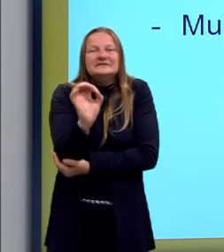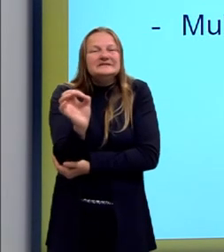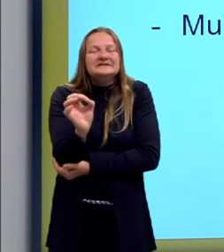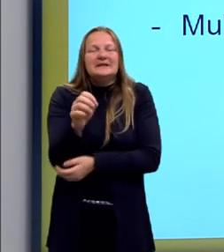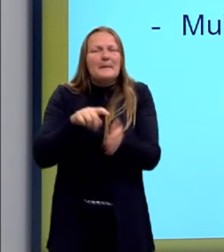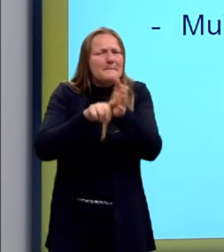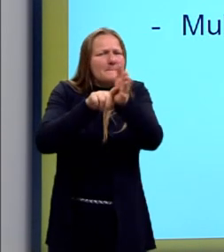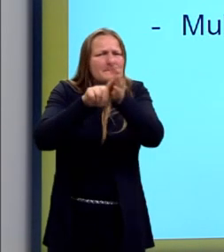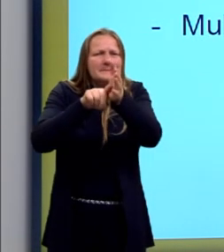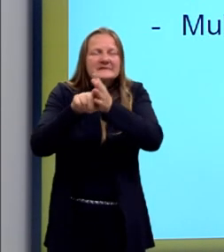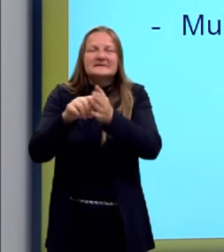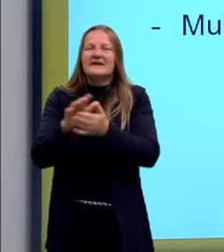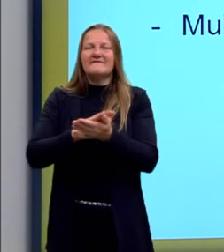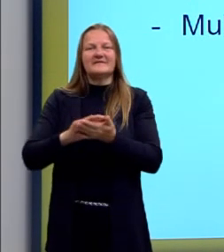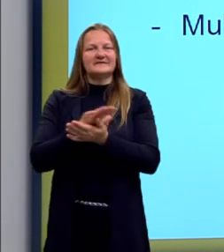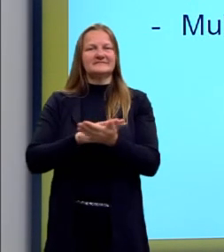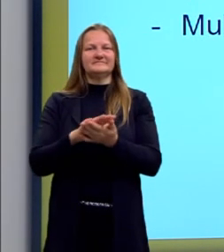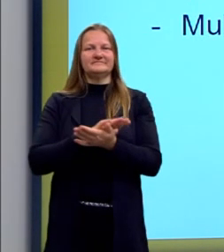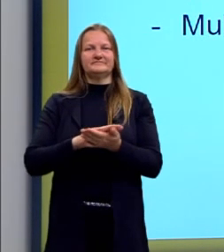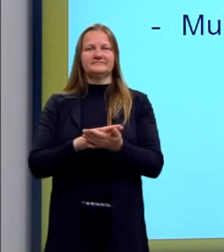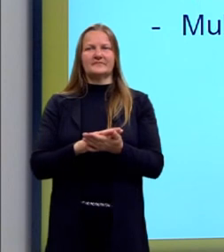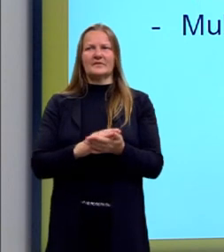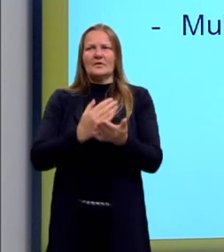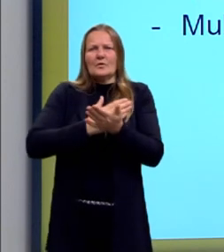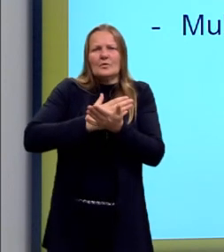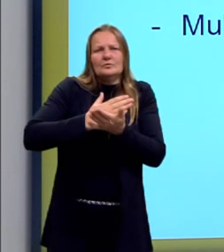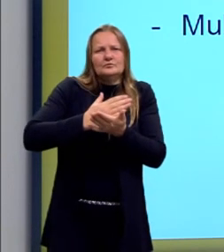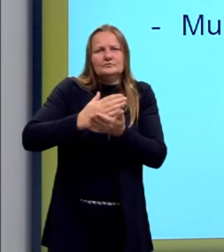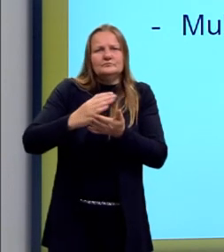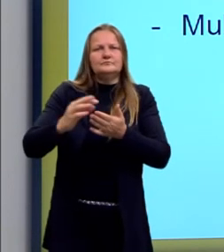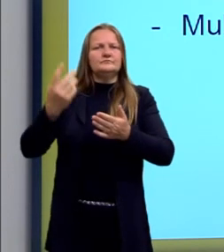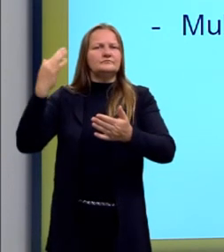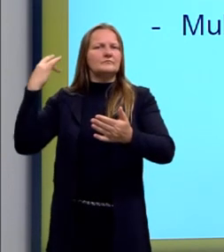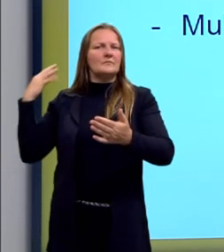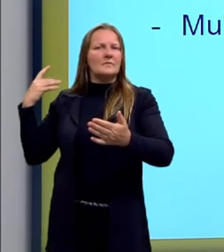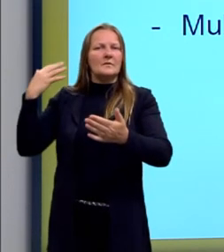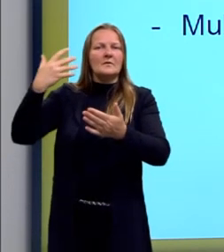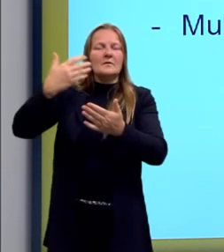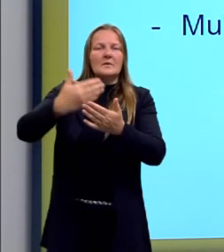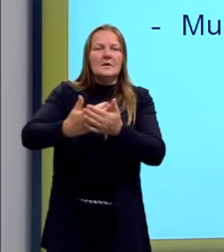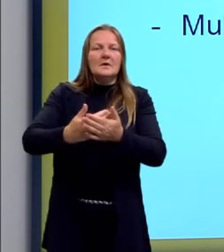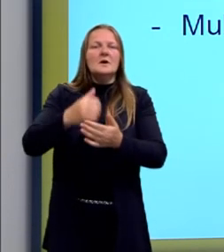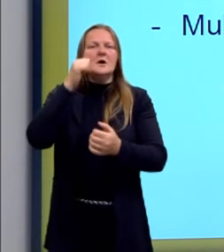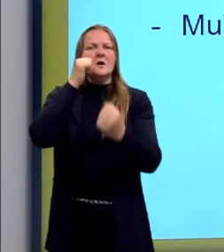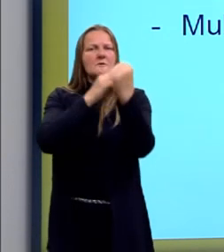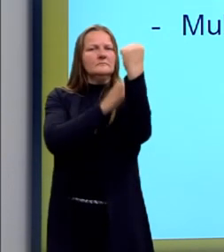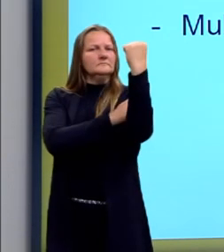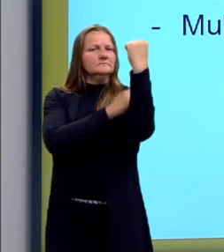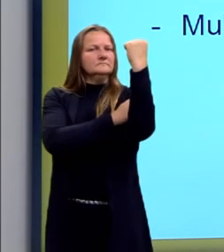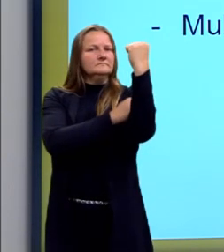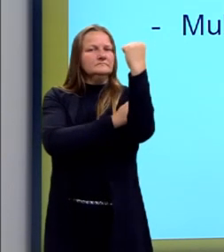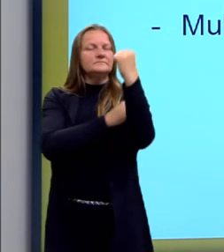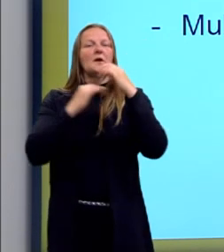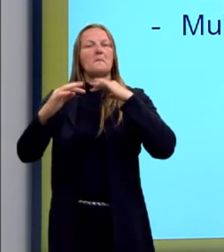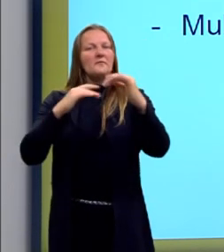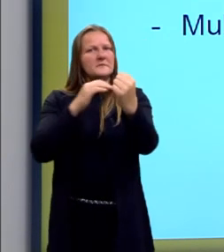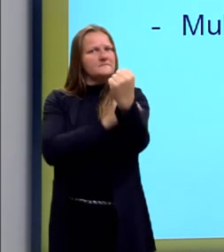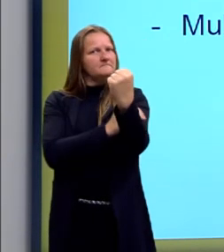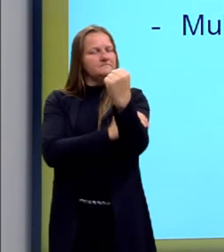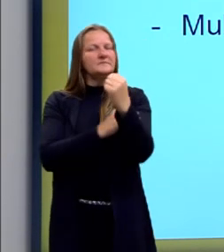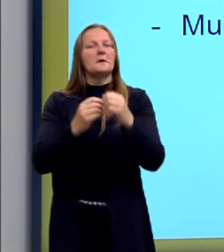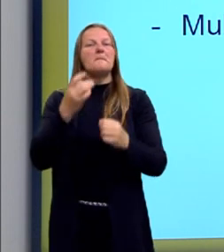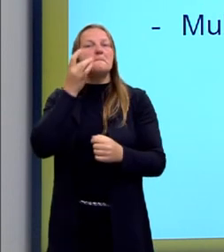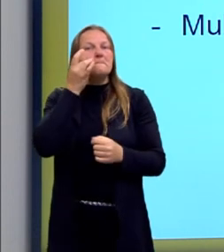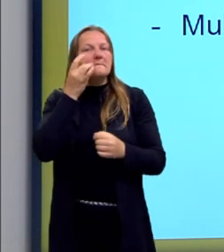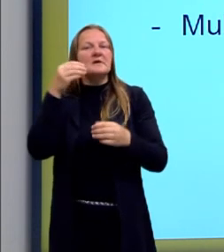pesquisava sobre elas, né? Isso vem muito com o movimento feminista e com a maior presença das